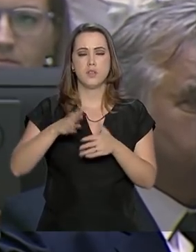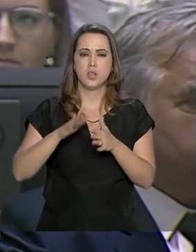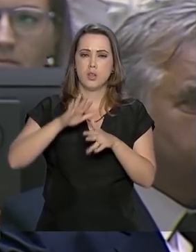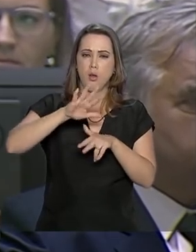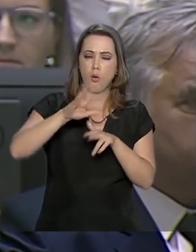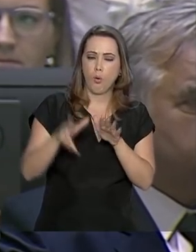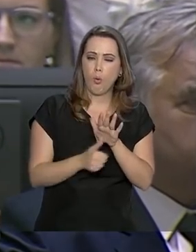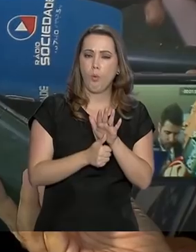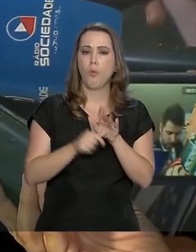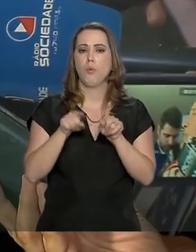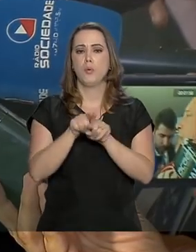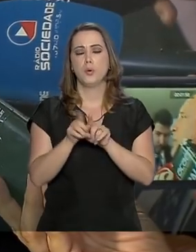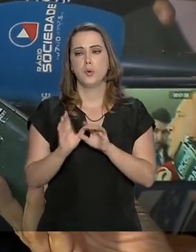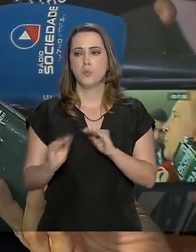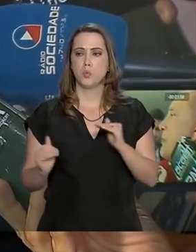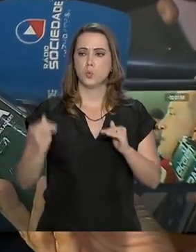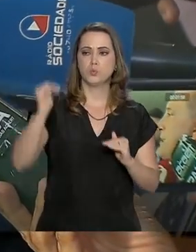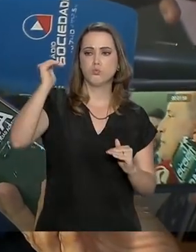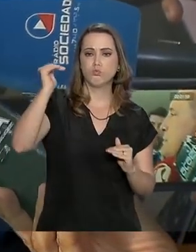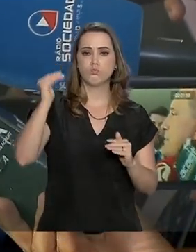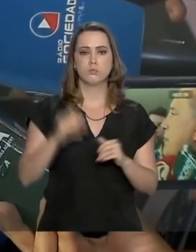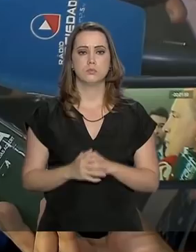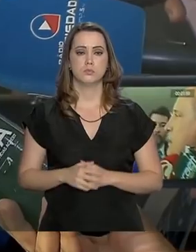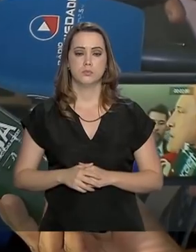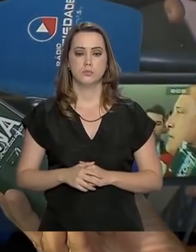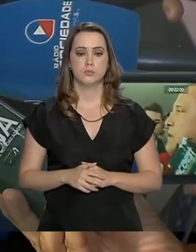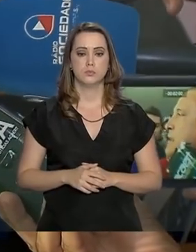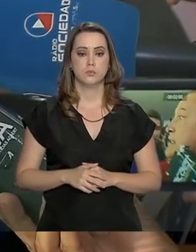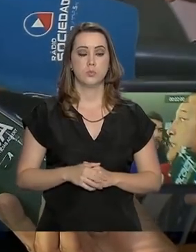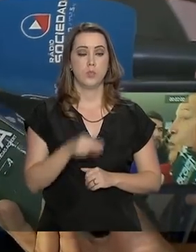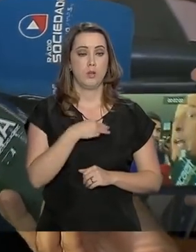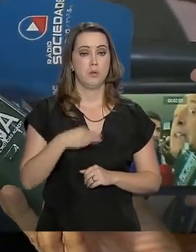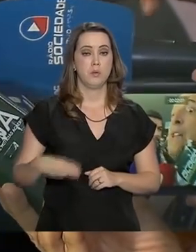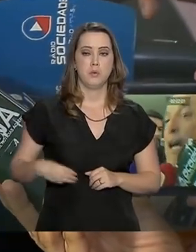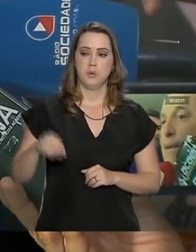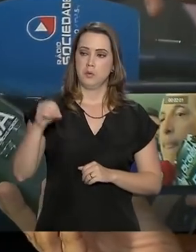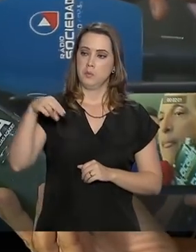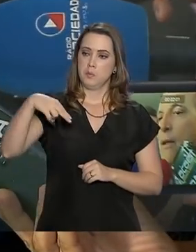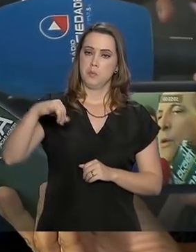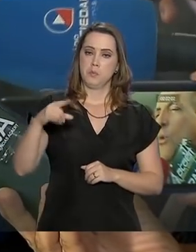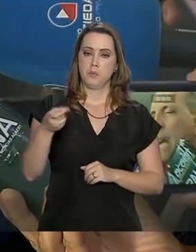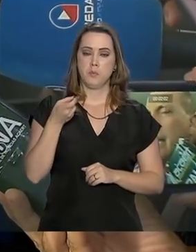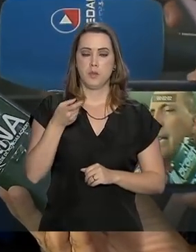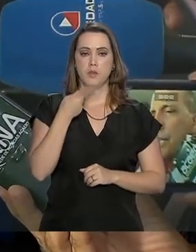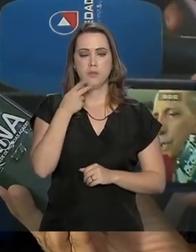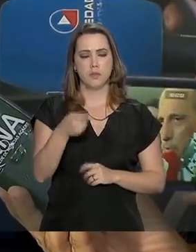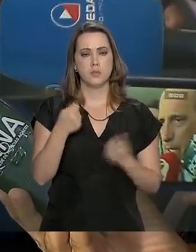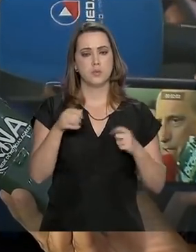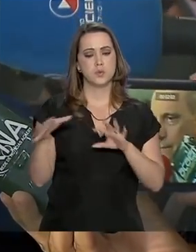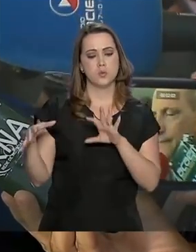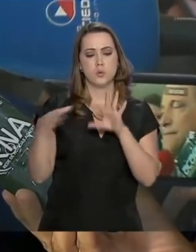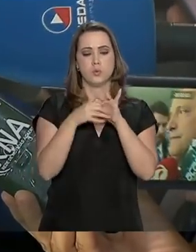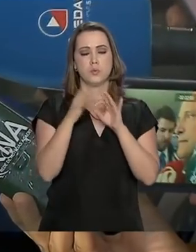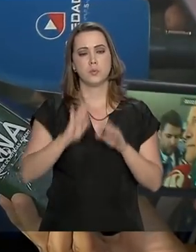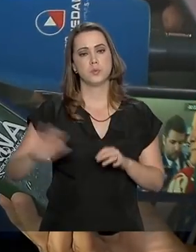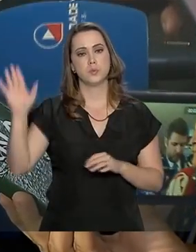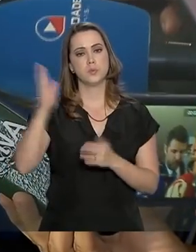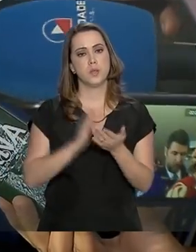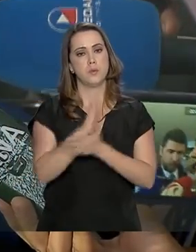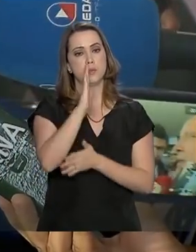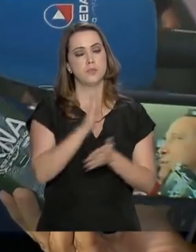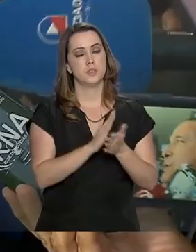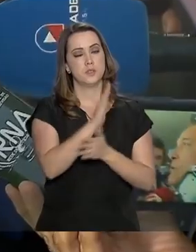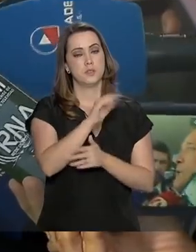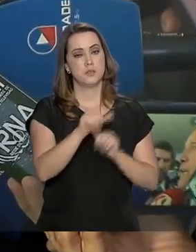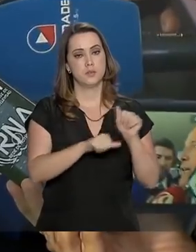e privilégios. O ministro da Casa Civil, Onyx Lorenzoni, defendeu um pacto nacional para aprovação da